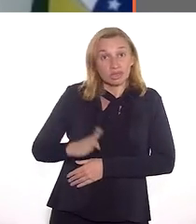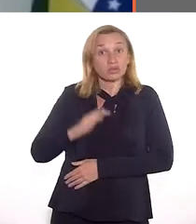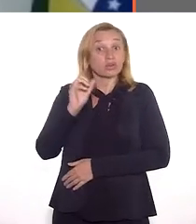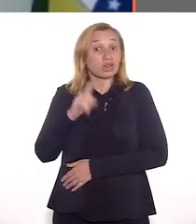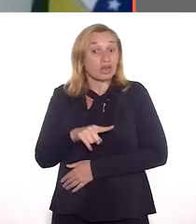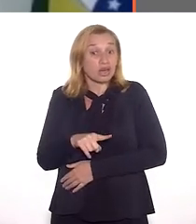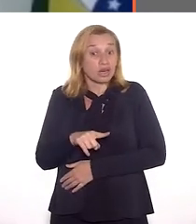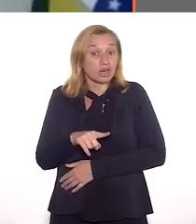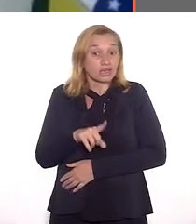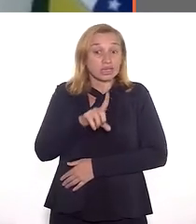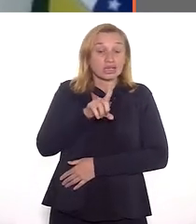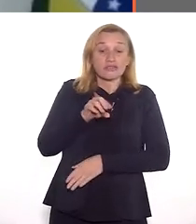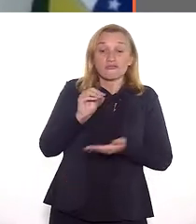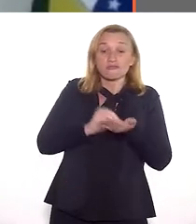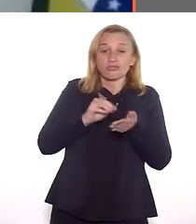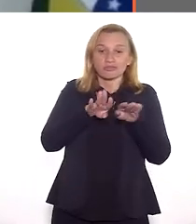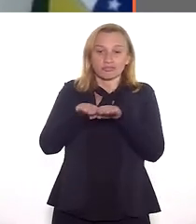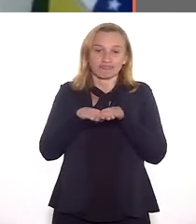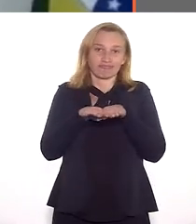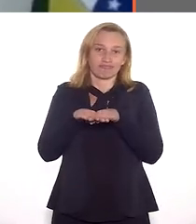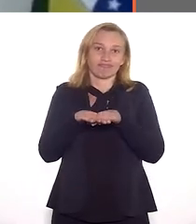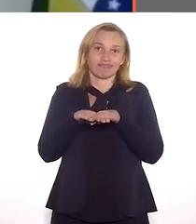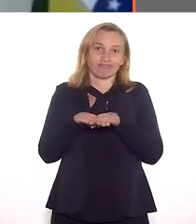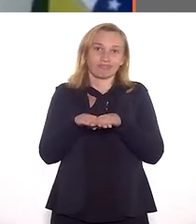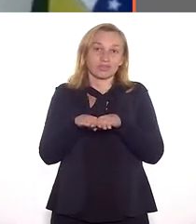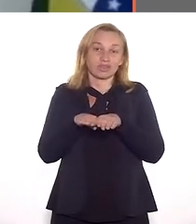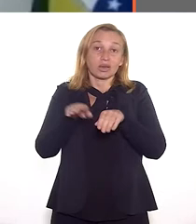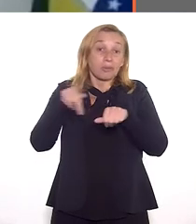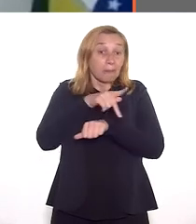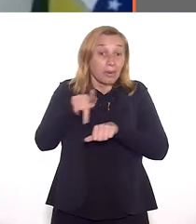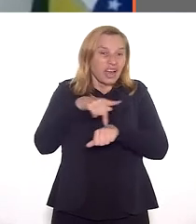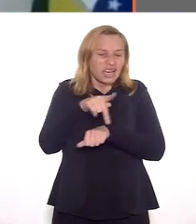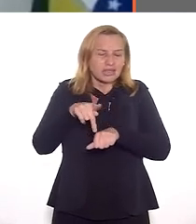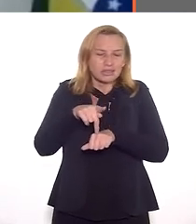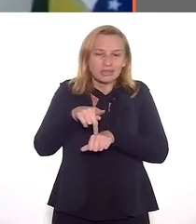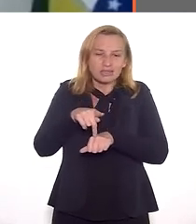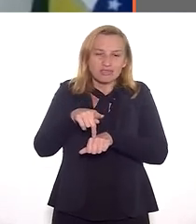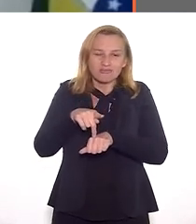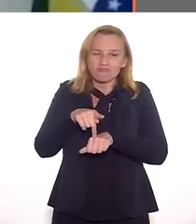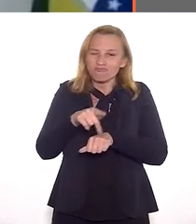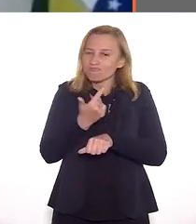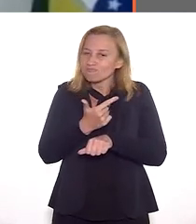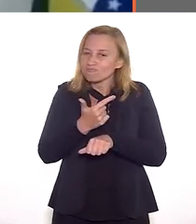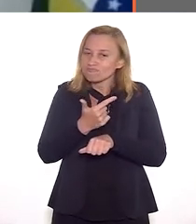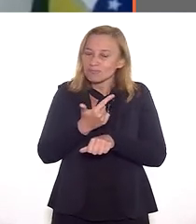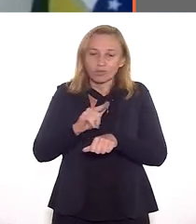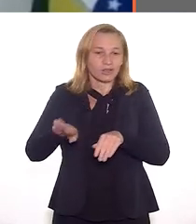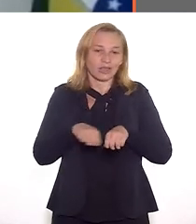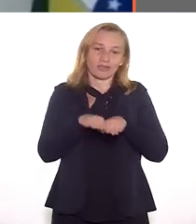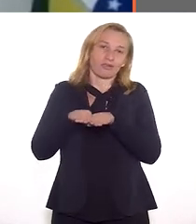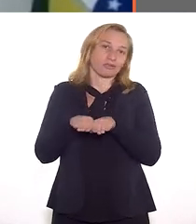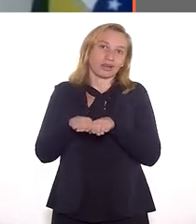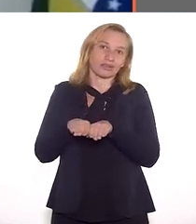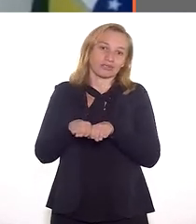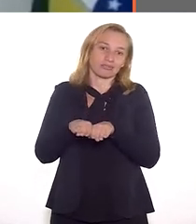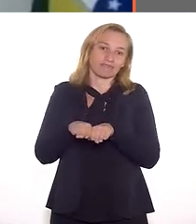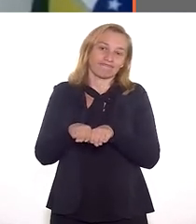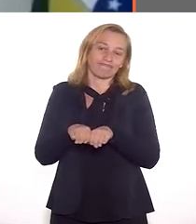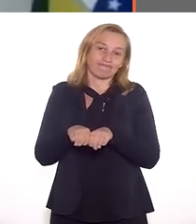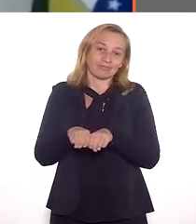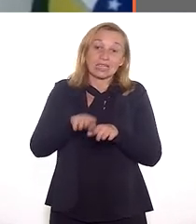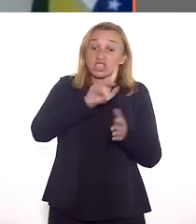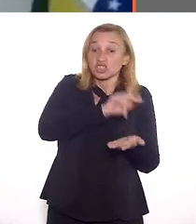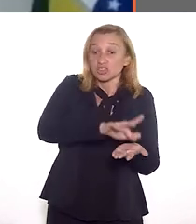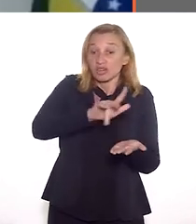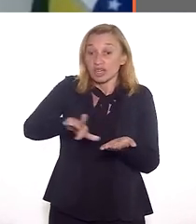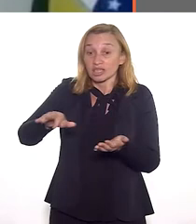que se chama desigualdade. O Brasil é um país muito desigual e essa desigualdade está expressa nos